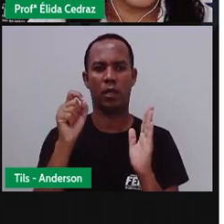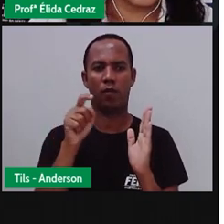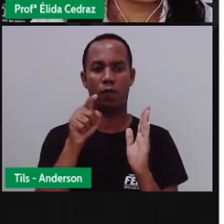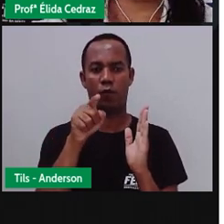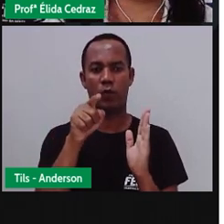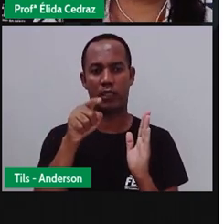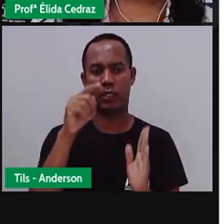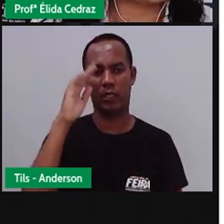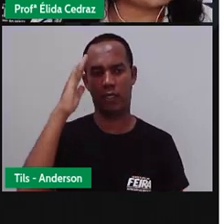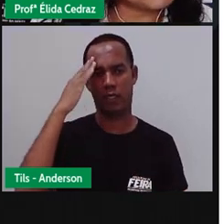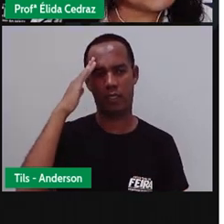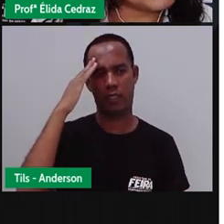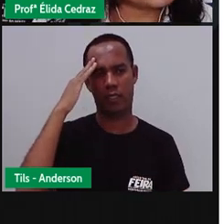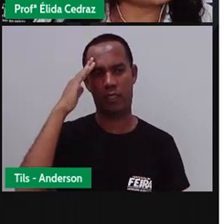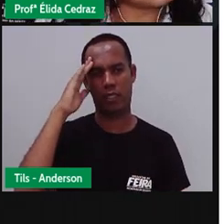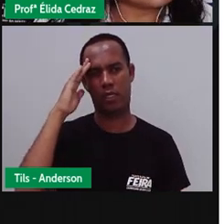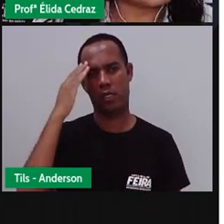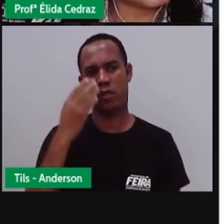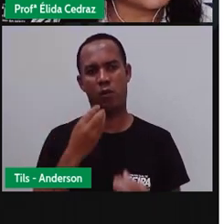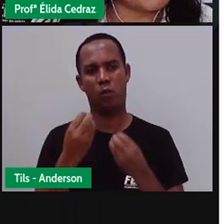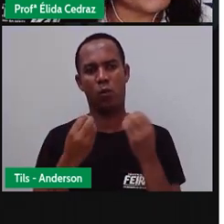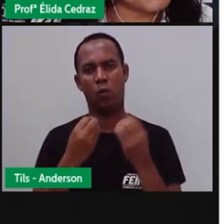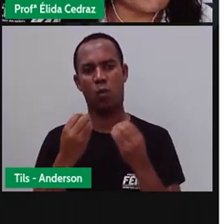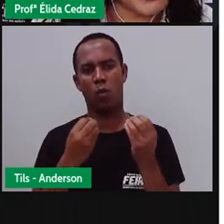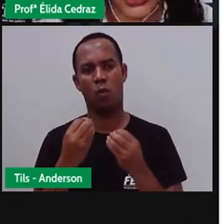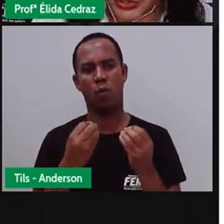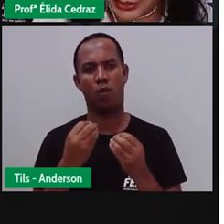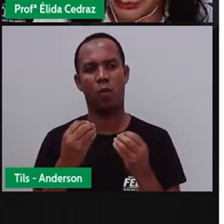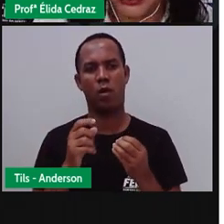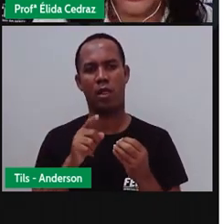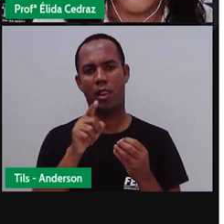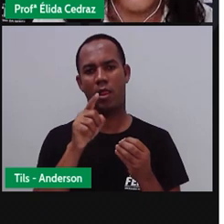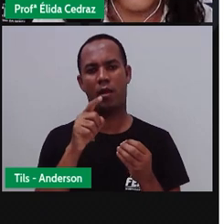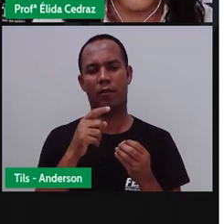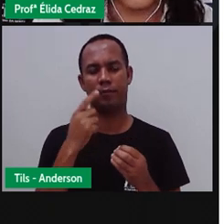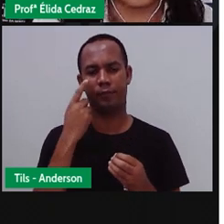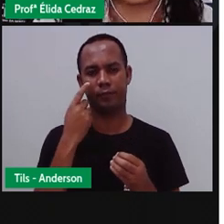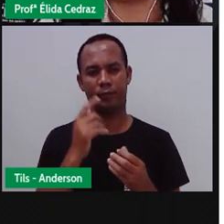entender o motivo da sementinha ser chamada de mágica.